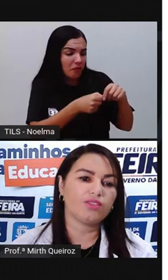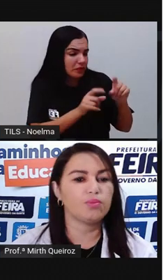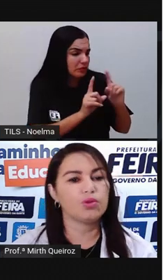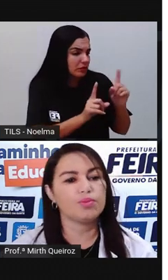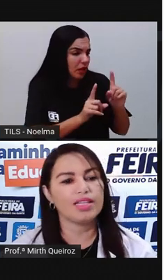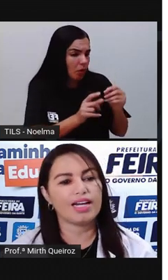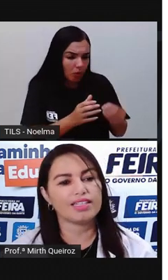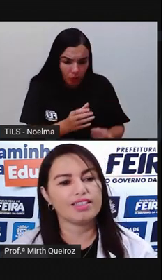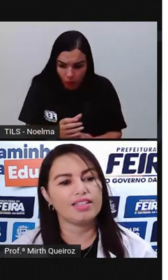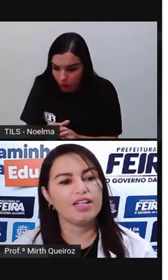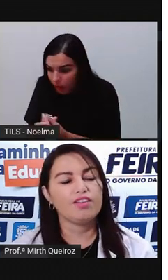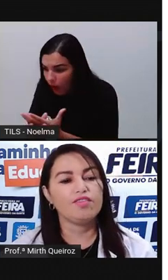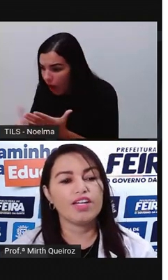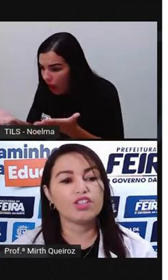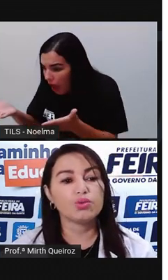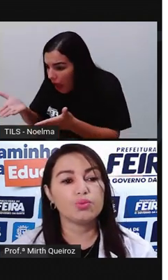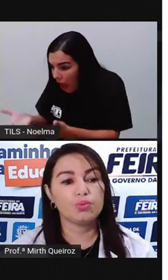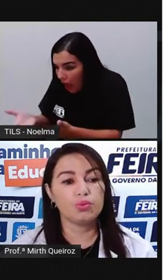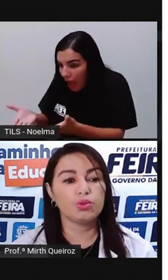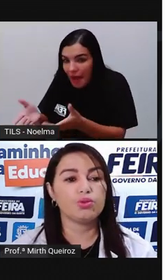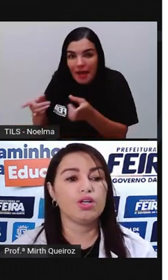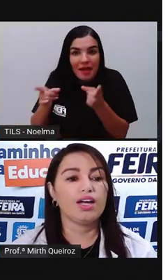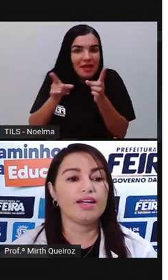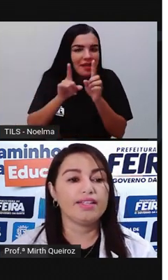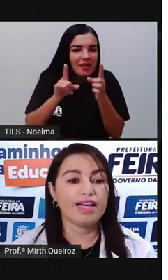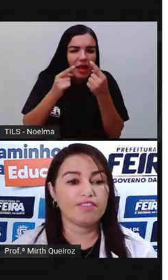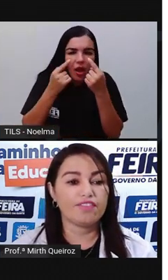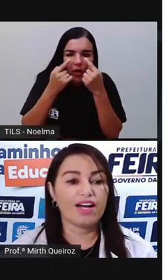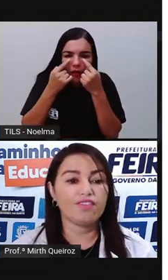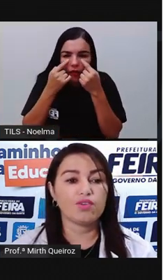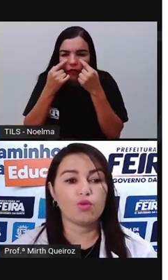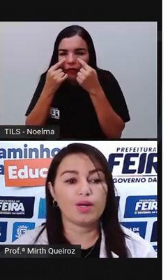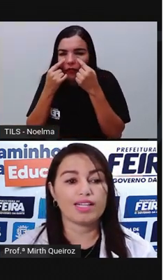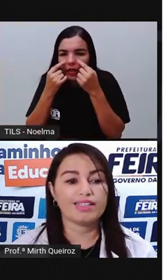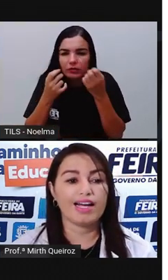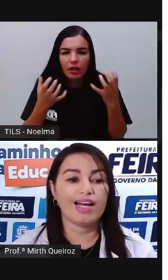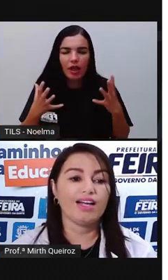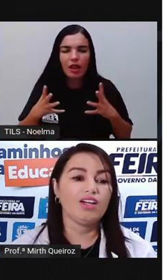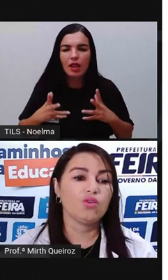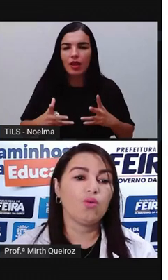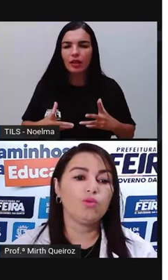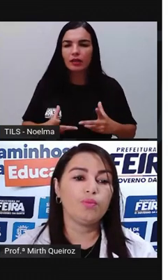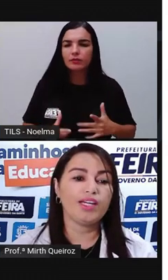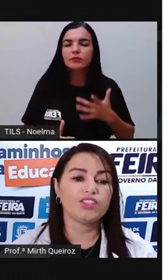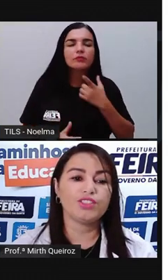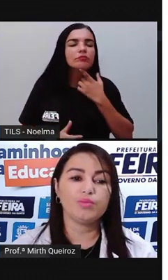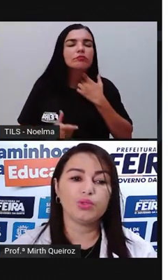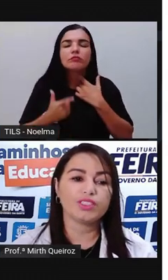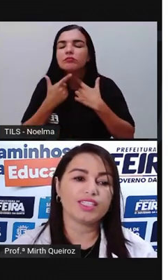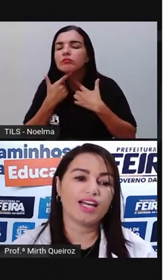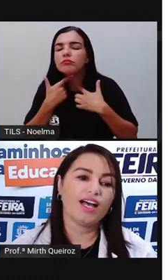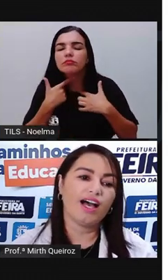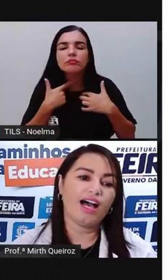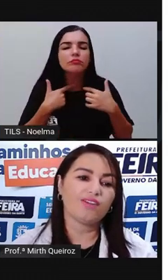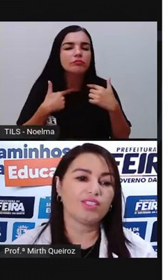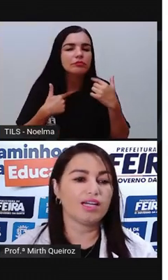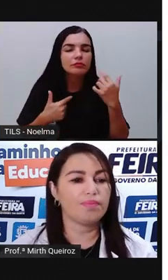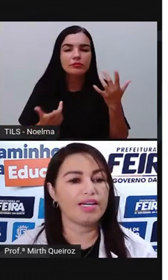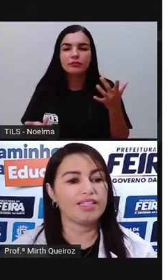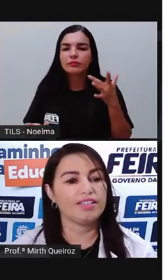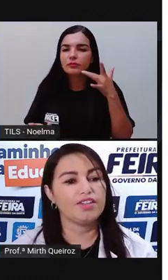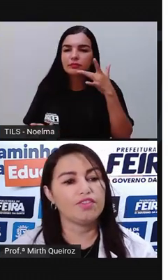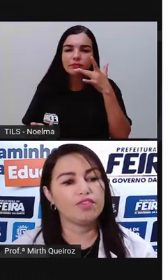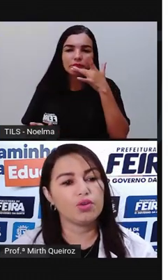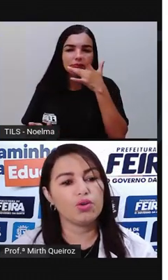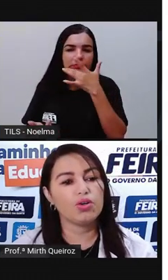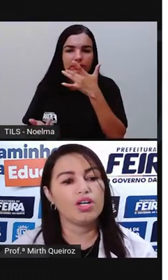açucareiro por um milagre. Vejo o puro e afável ao paladar como um beijo de moça, água na